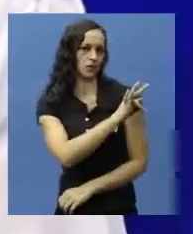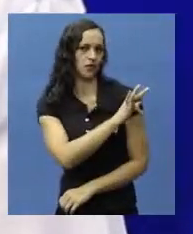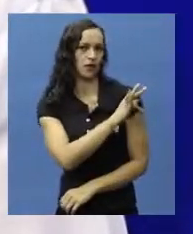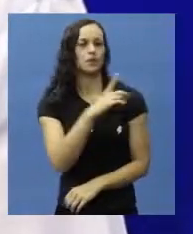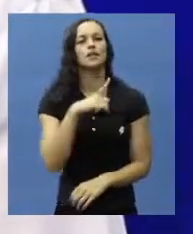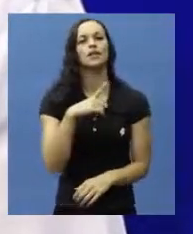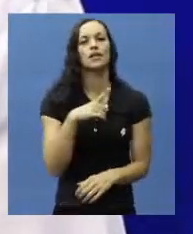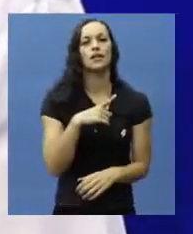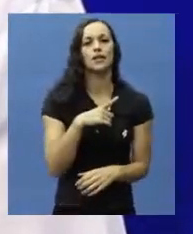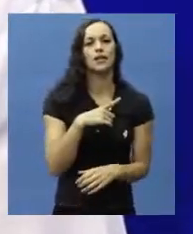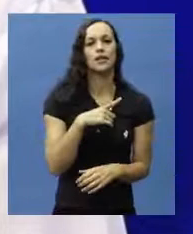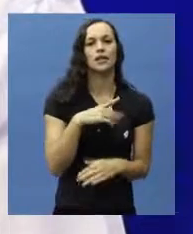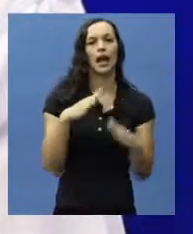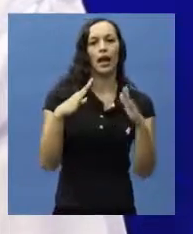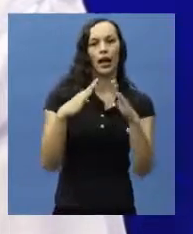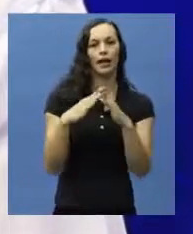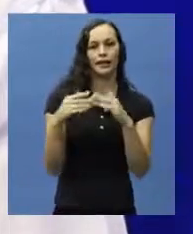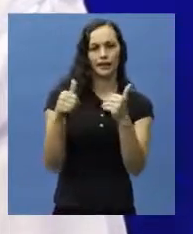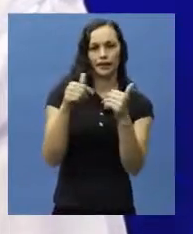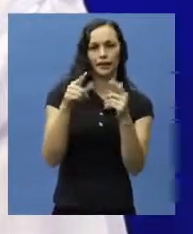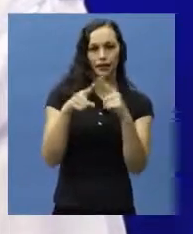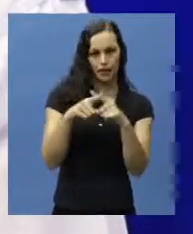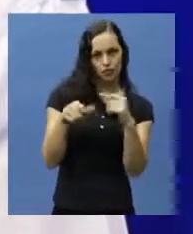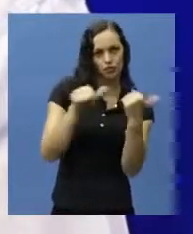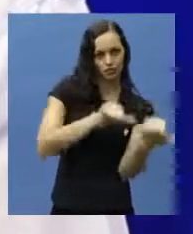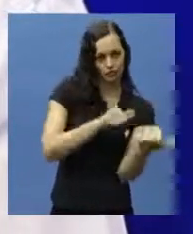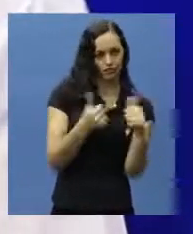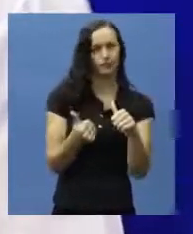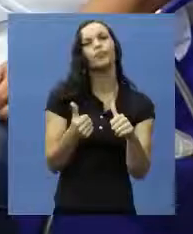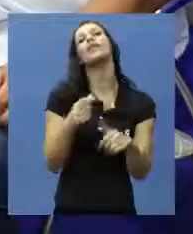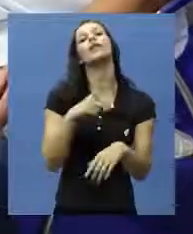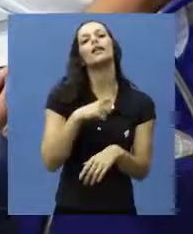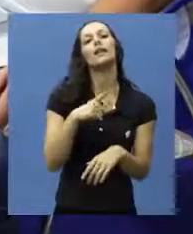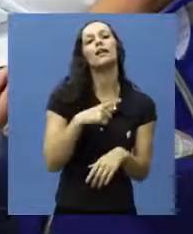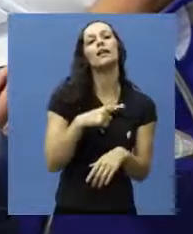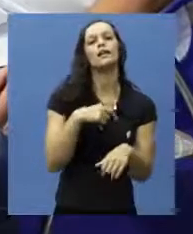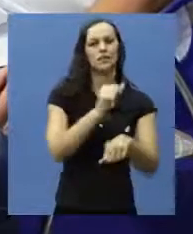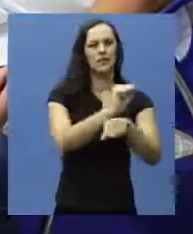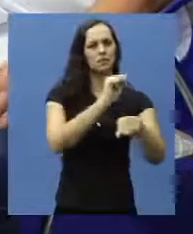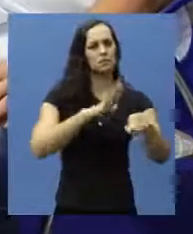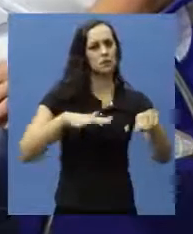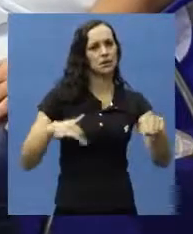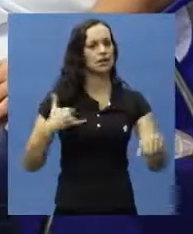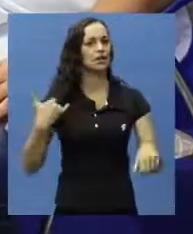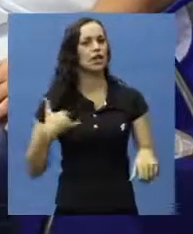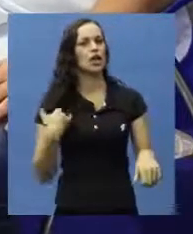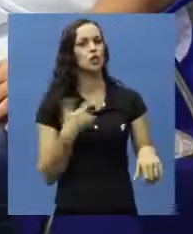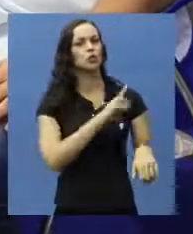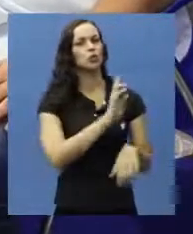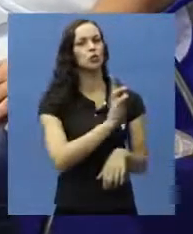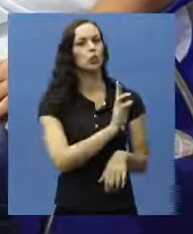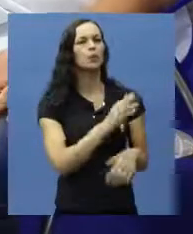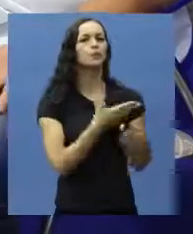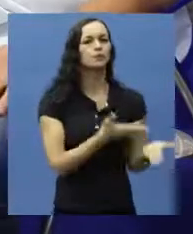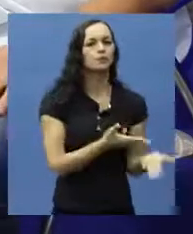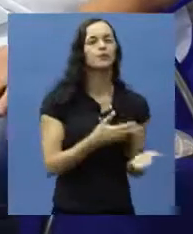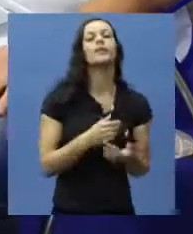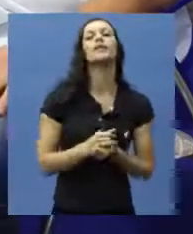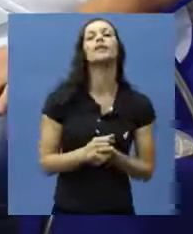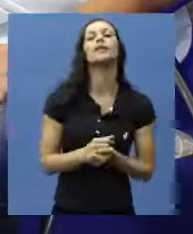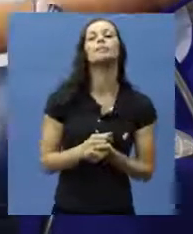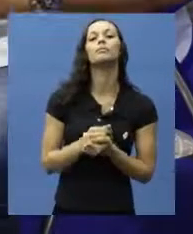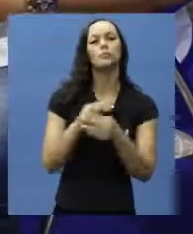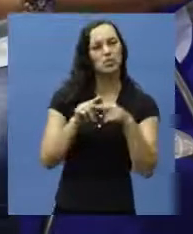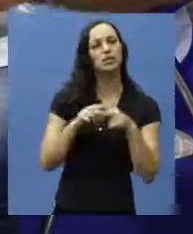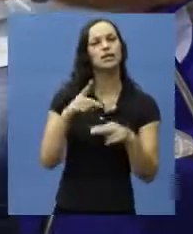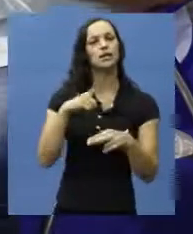Francisco de Barreiras, que é a Igreja Esperançidade, o Projeto Esperançidade, a Igreja Batista, desculpa, o Projeto Esperançidade, enfim.